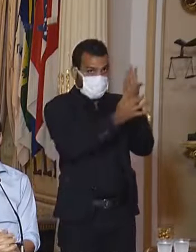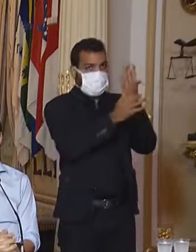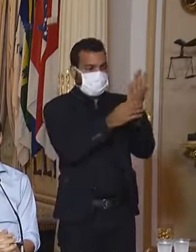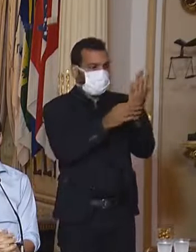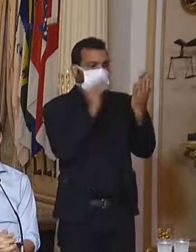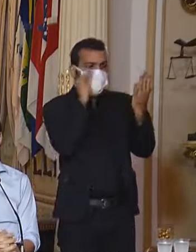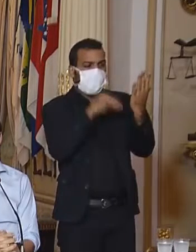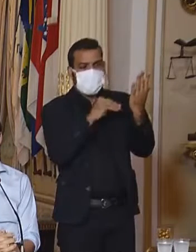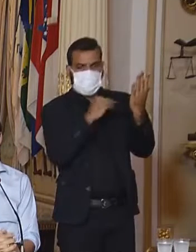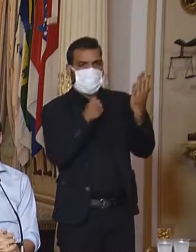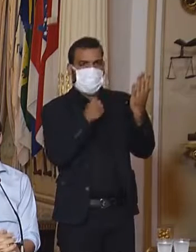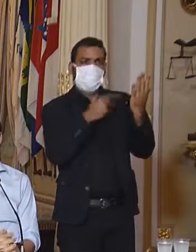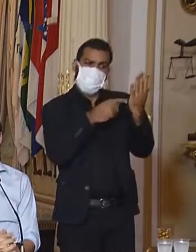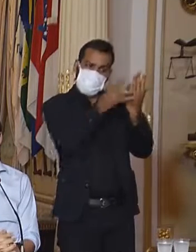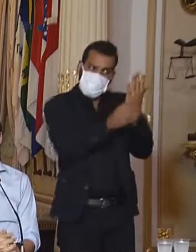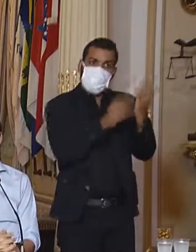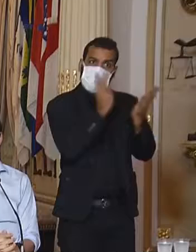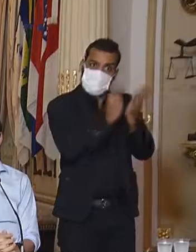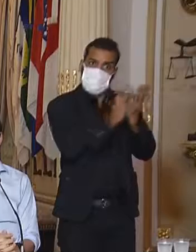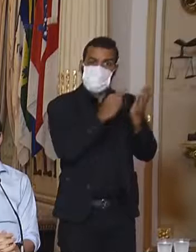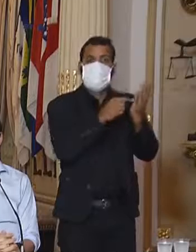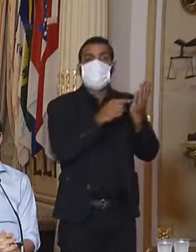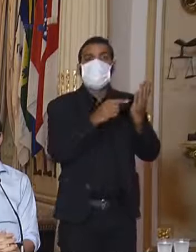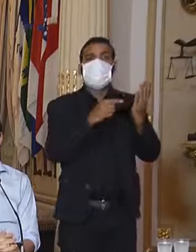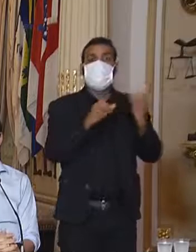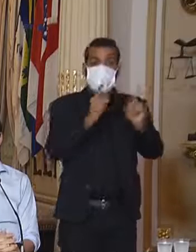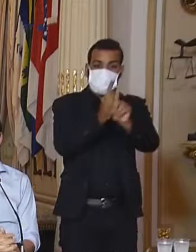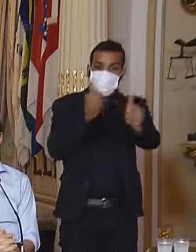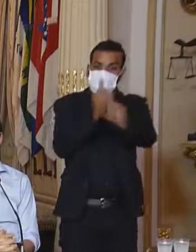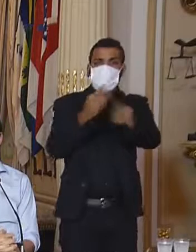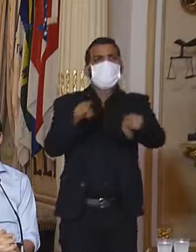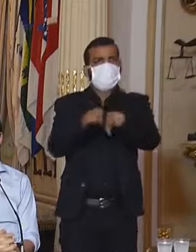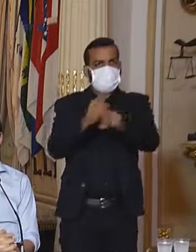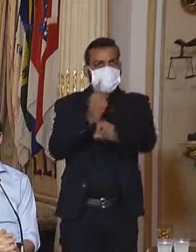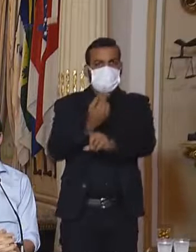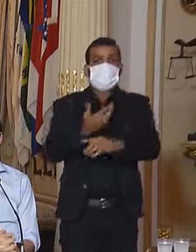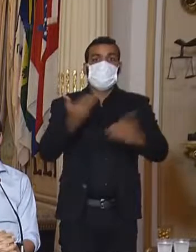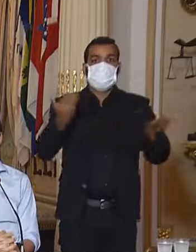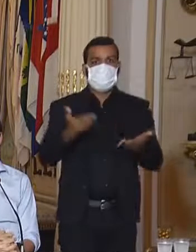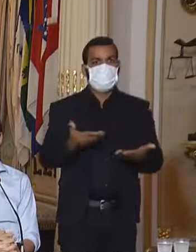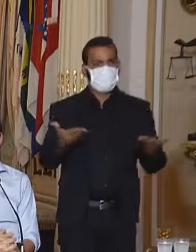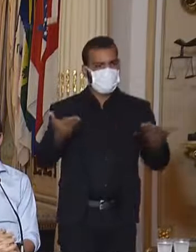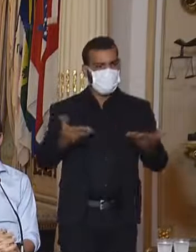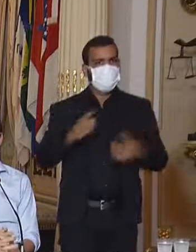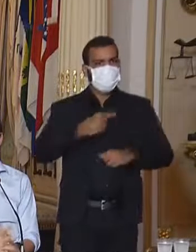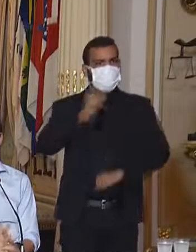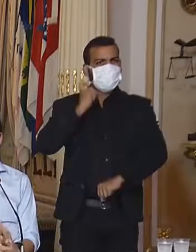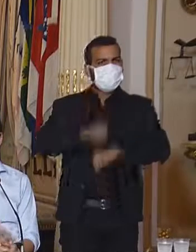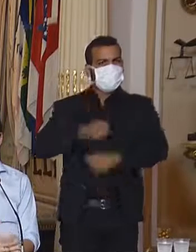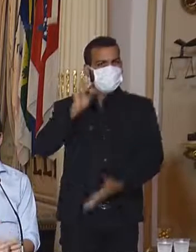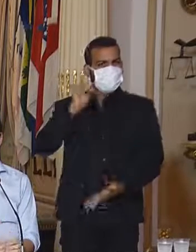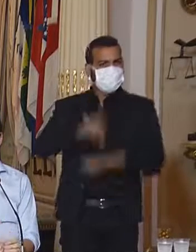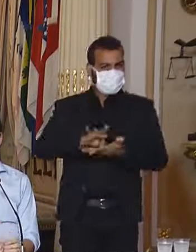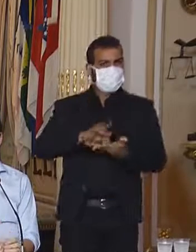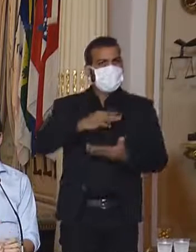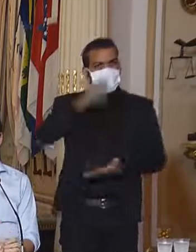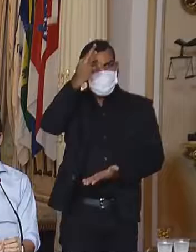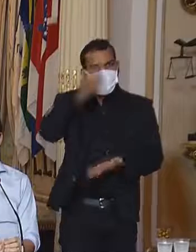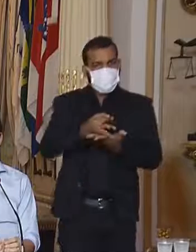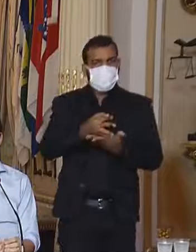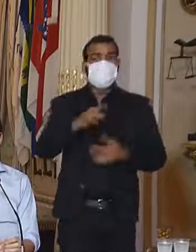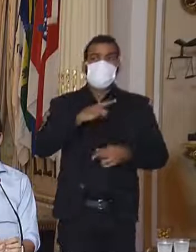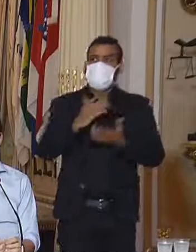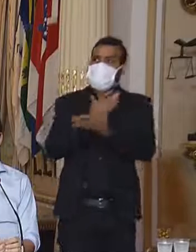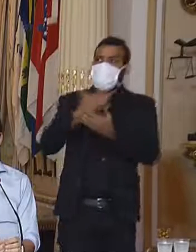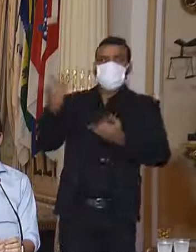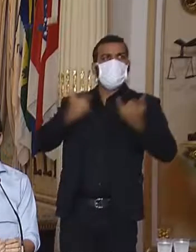de distanciamento social. E esse conjunto, sim, hoje está bastante sólido, que confere e há, inclusive, quem